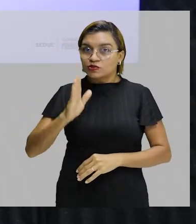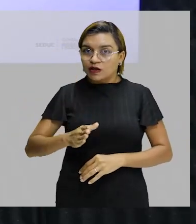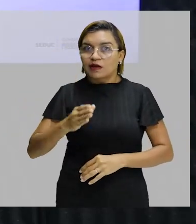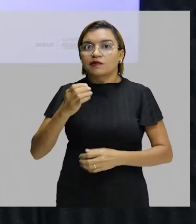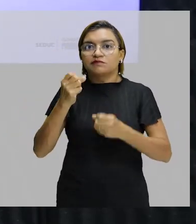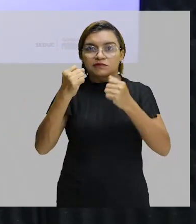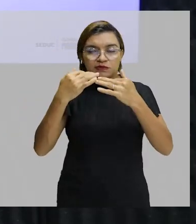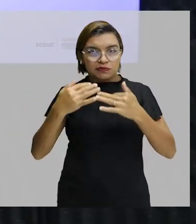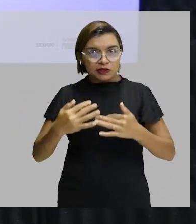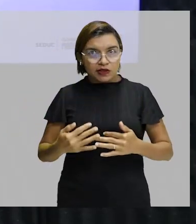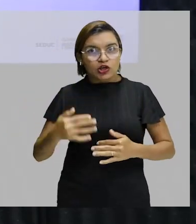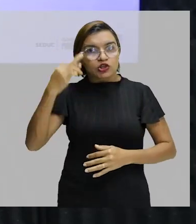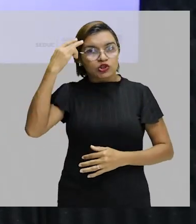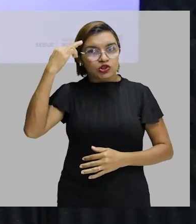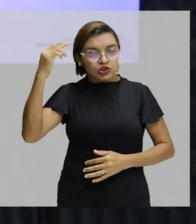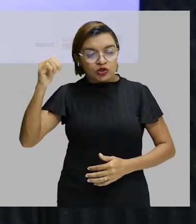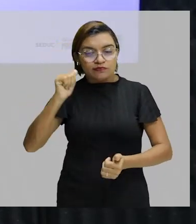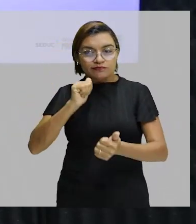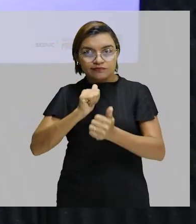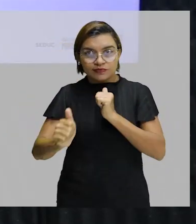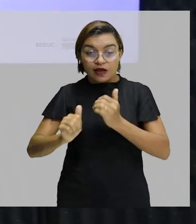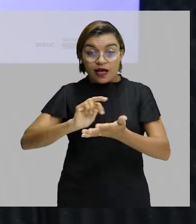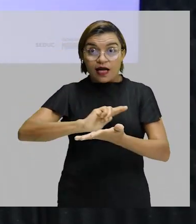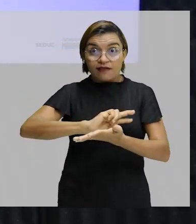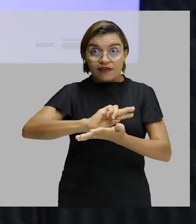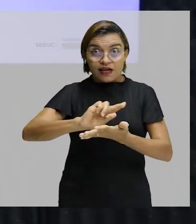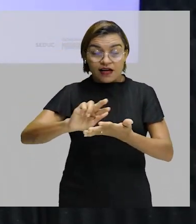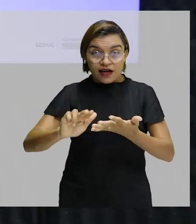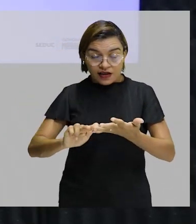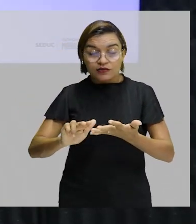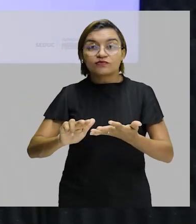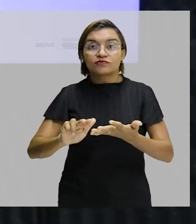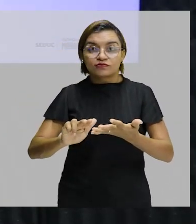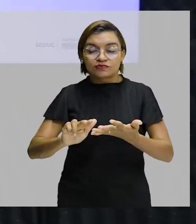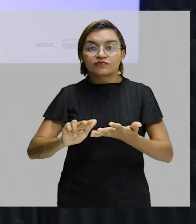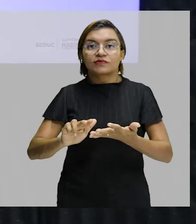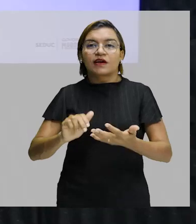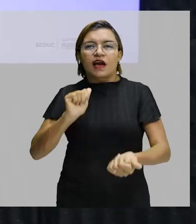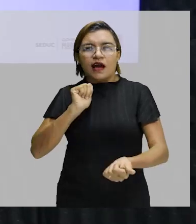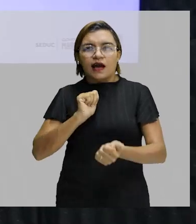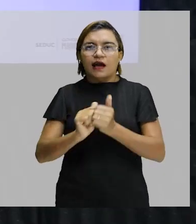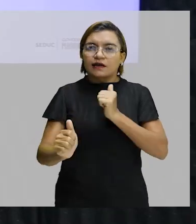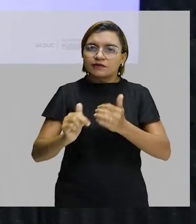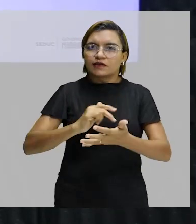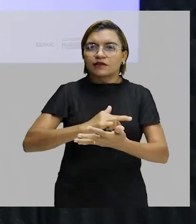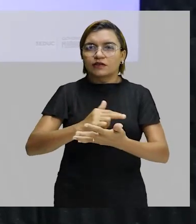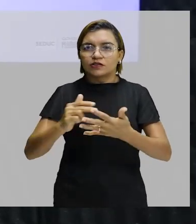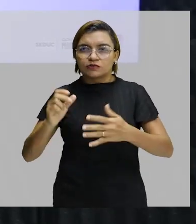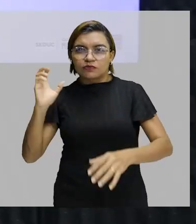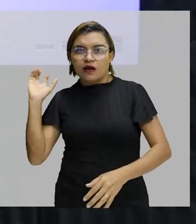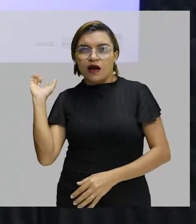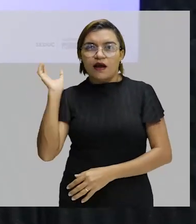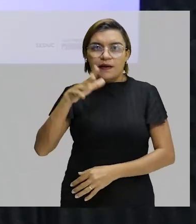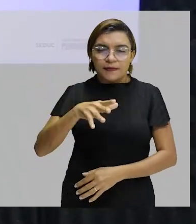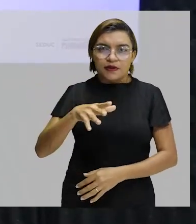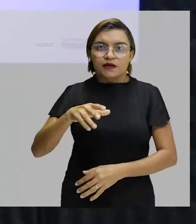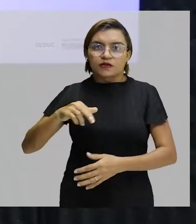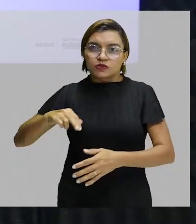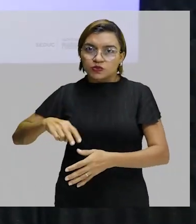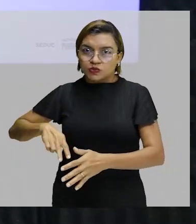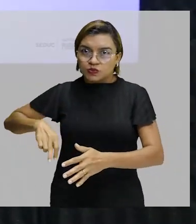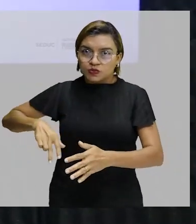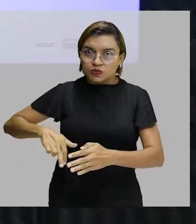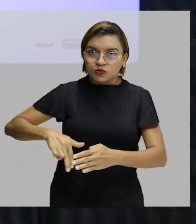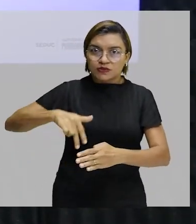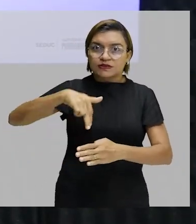atletismo, já falei do atletismo saltos, do atletismo arremessos, do atletismo corridas, e hoje nós iremos